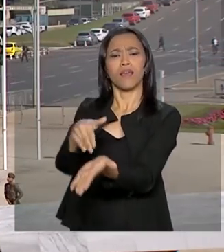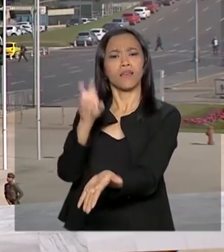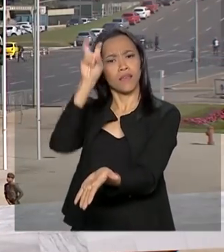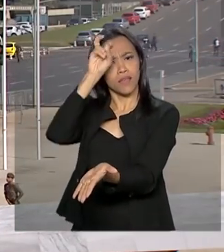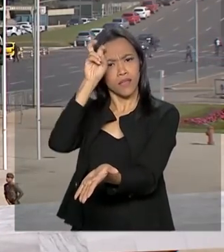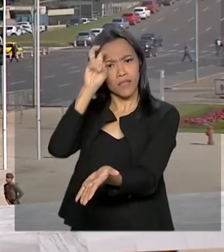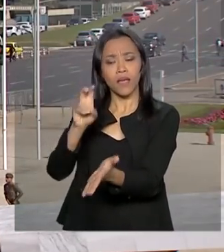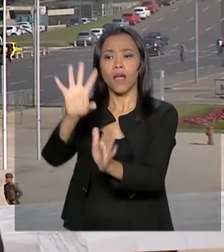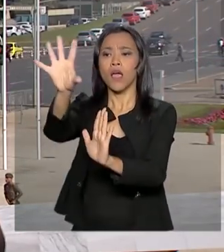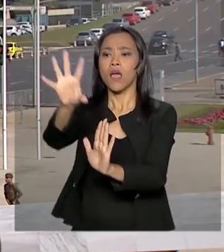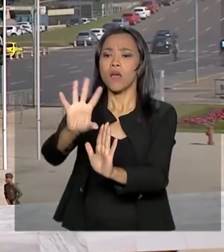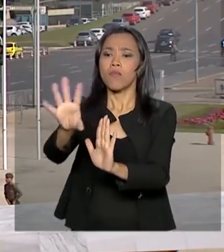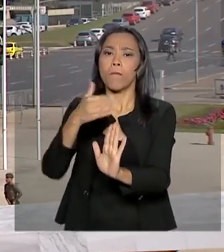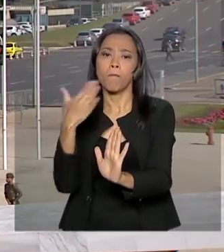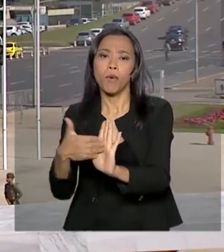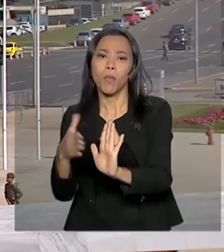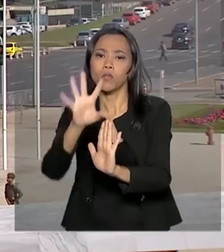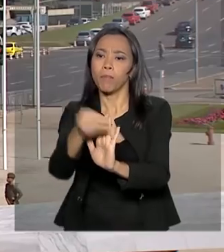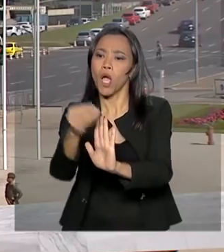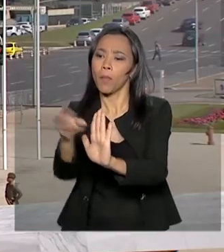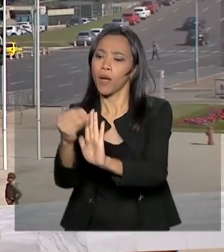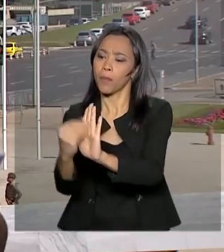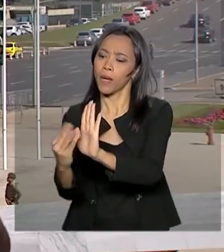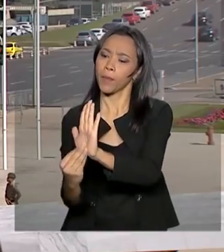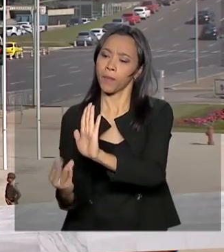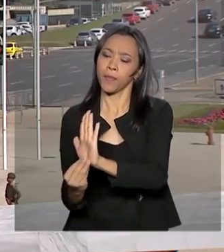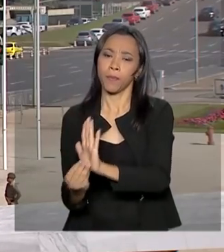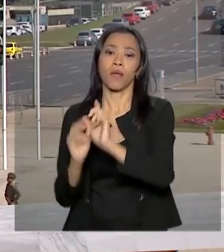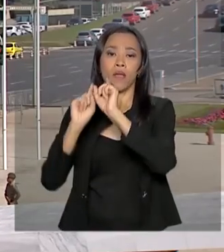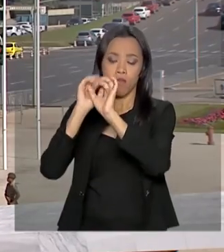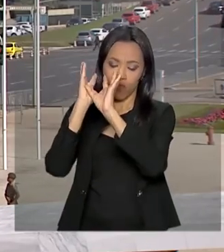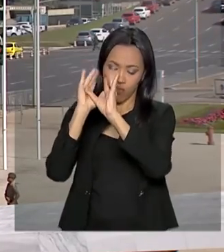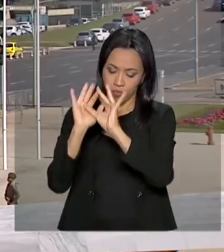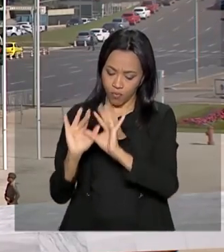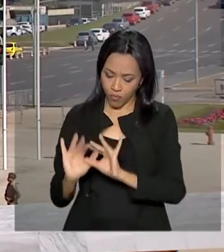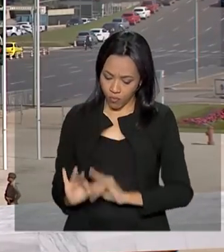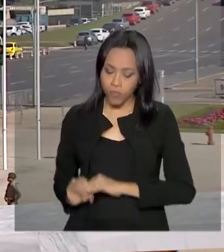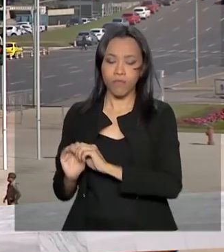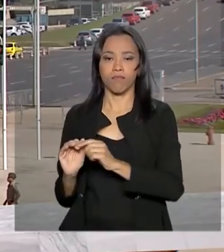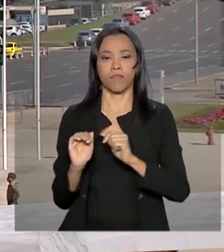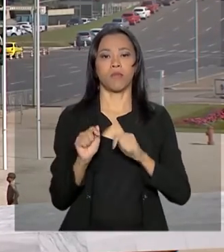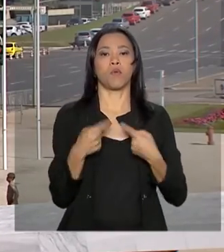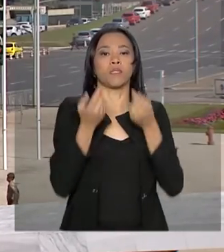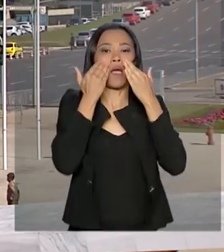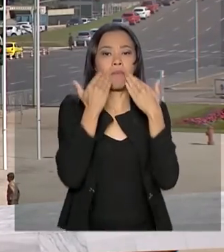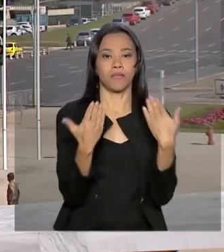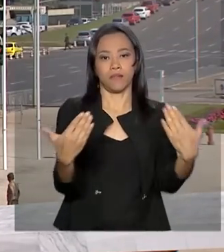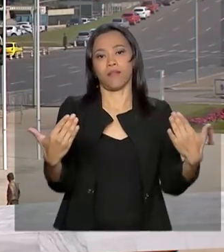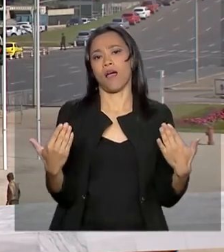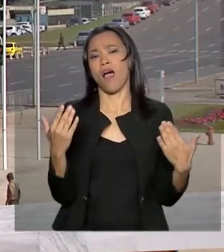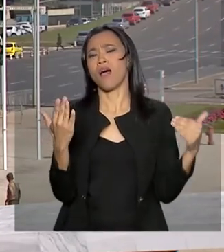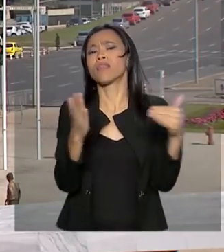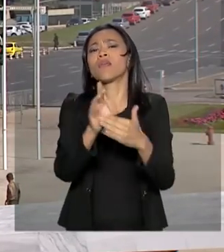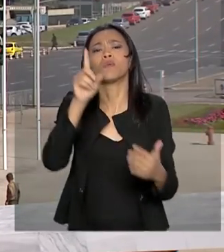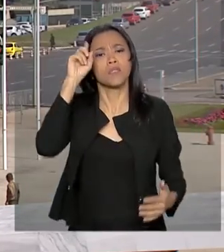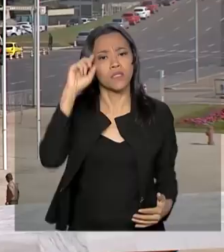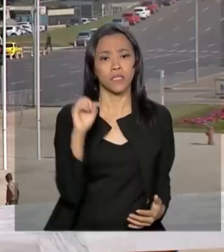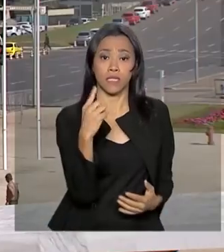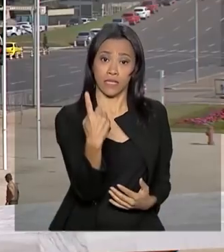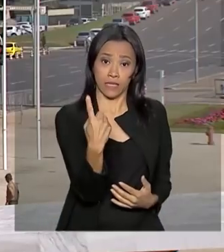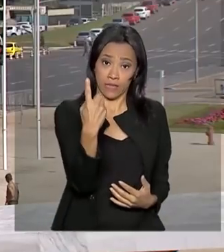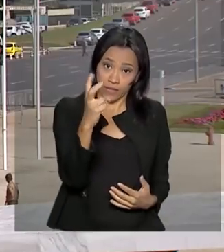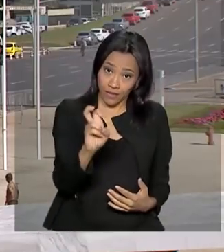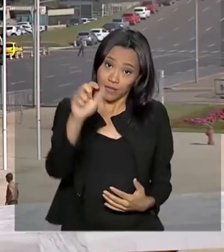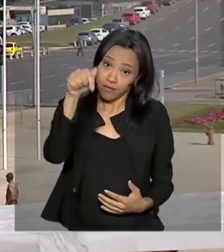das emendas apresentadas e trazer para a gente o relatório final tão aguardado aí que ele prometeu entregar até o dia 15 deste mês.